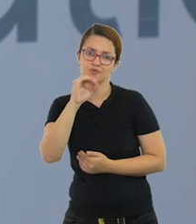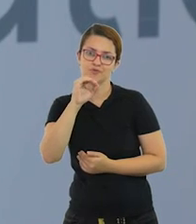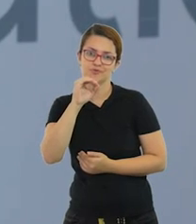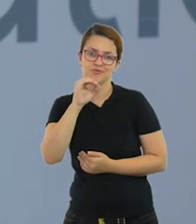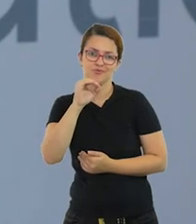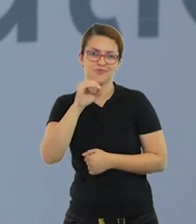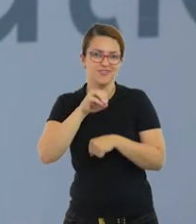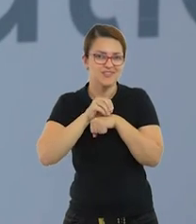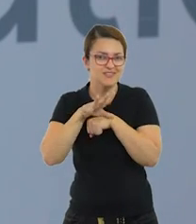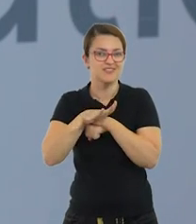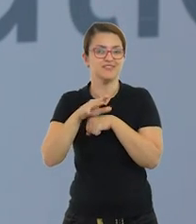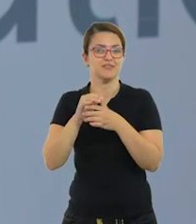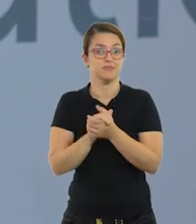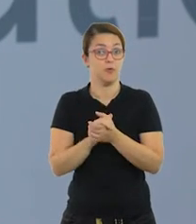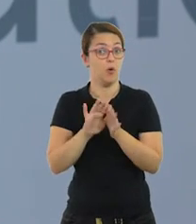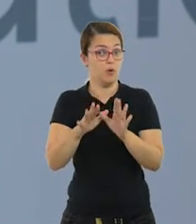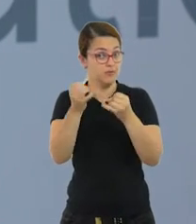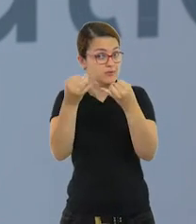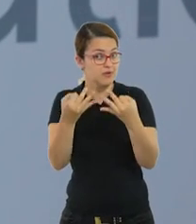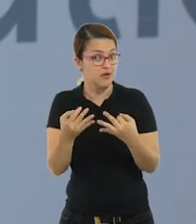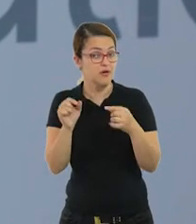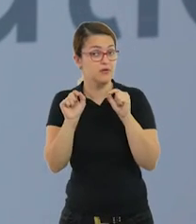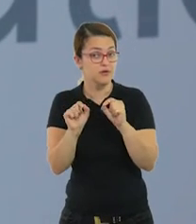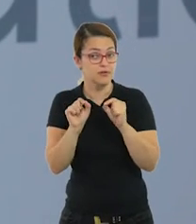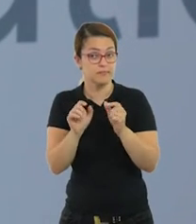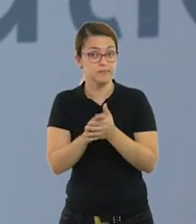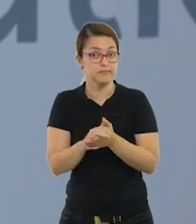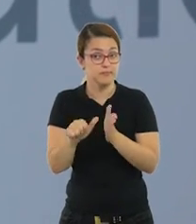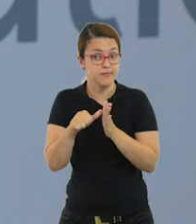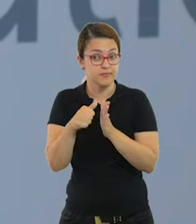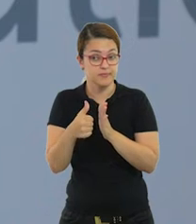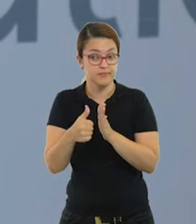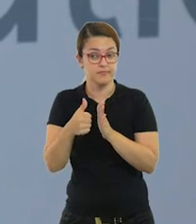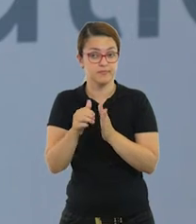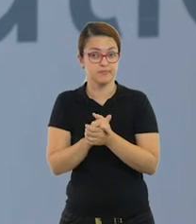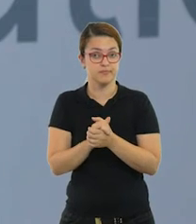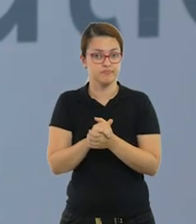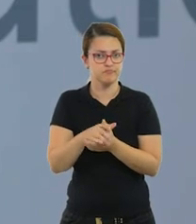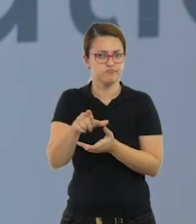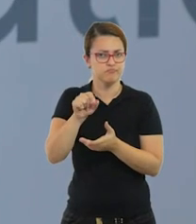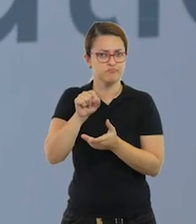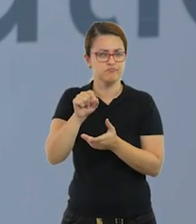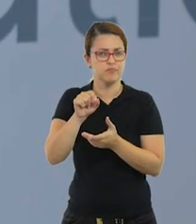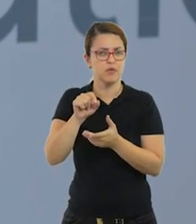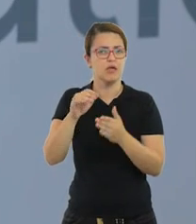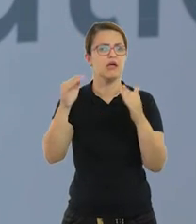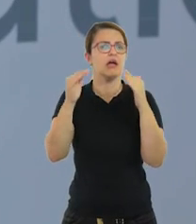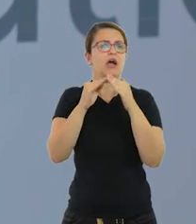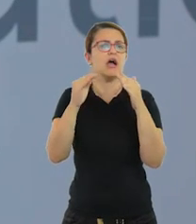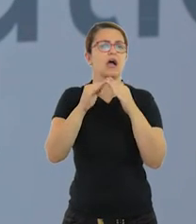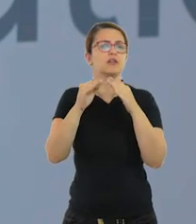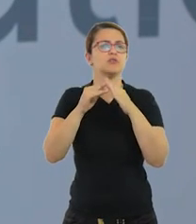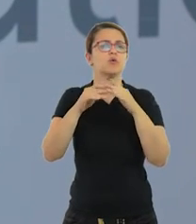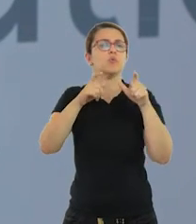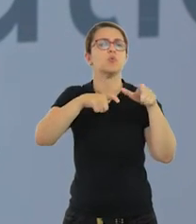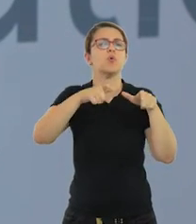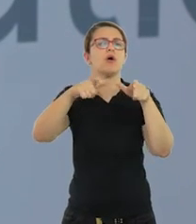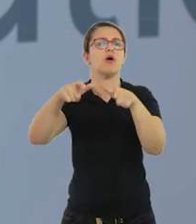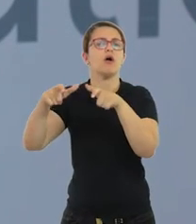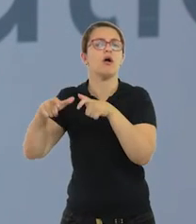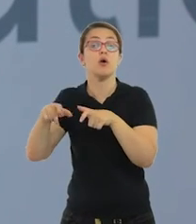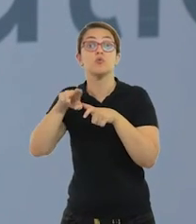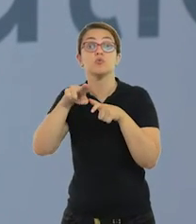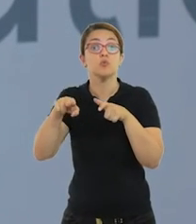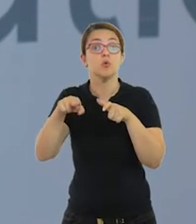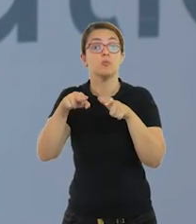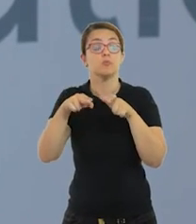vou explicar o que é. Vocês primeiramente vão escolher um cômodo da casa de vocês e